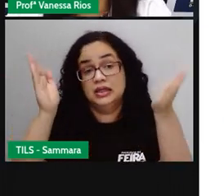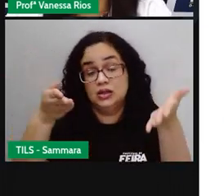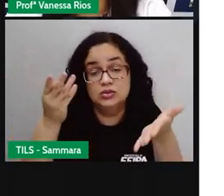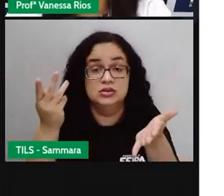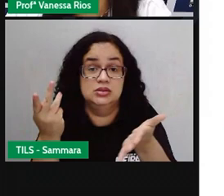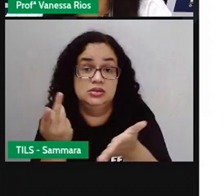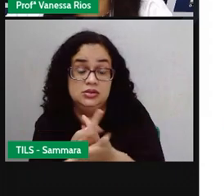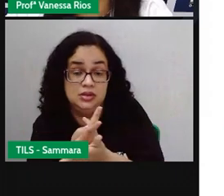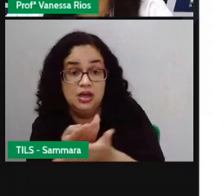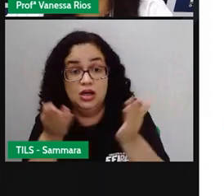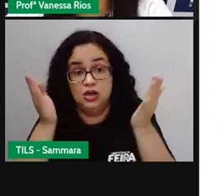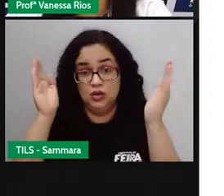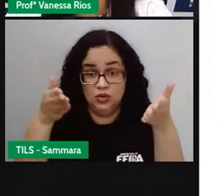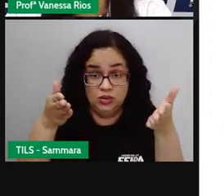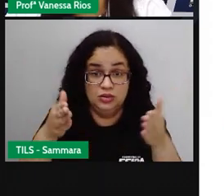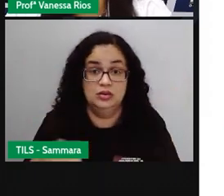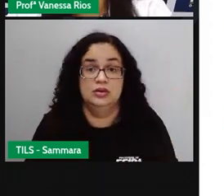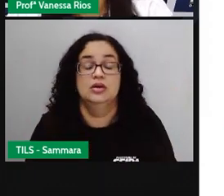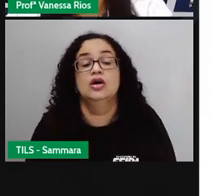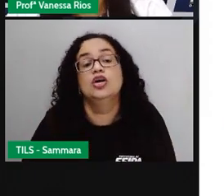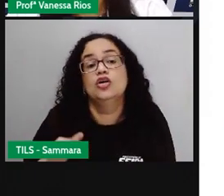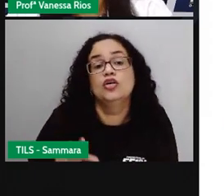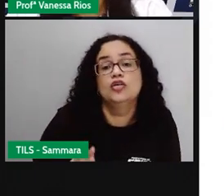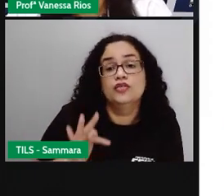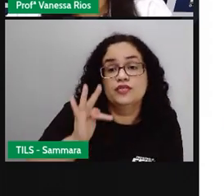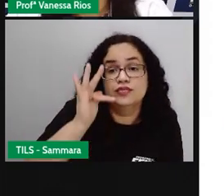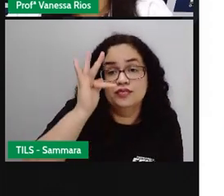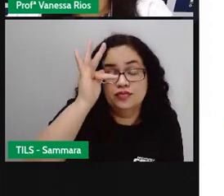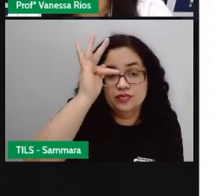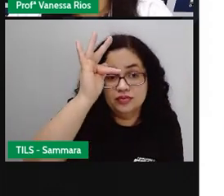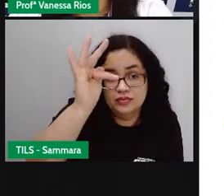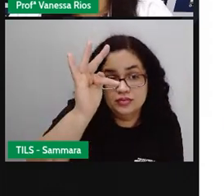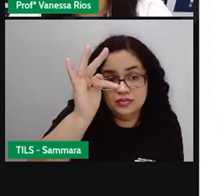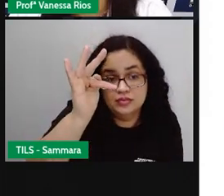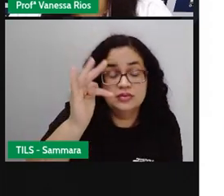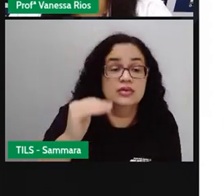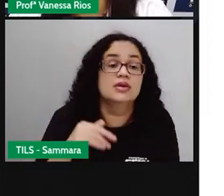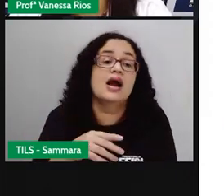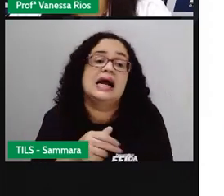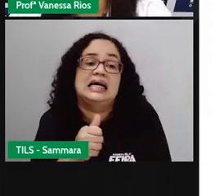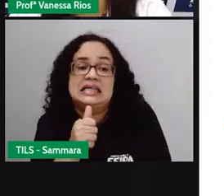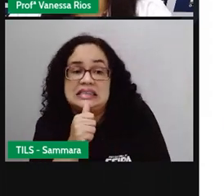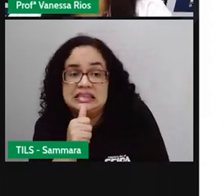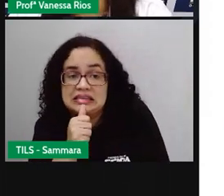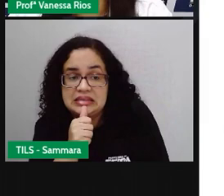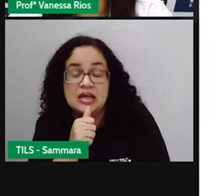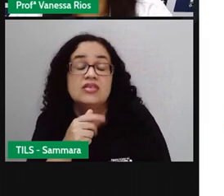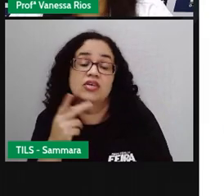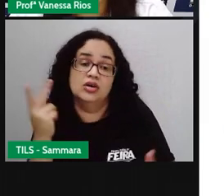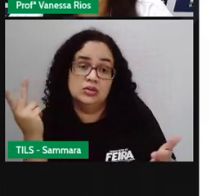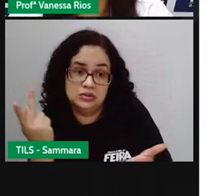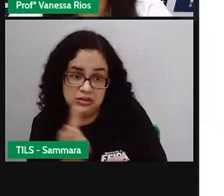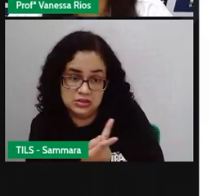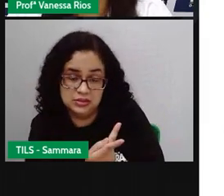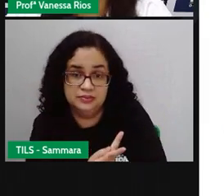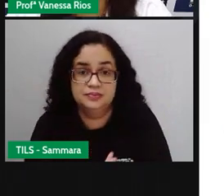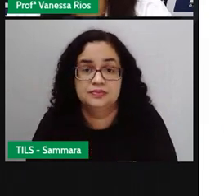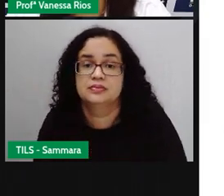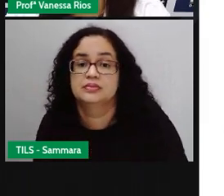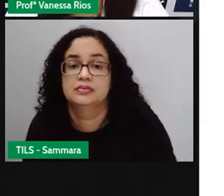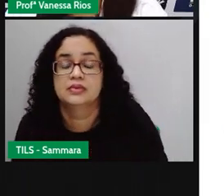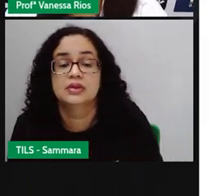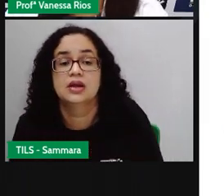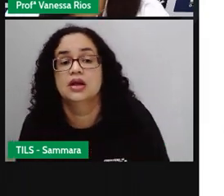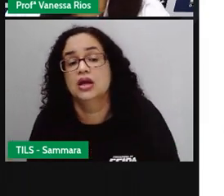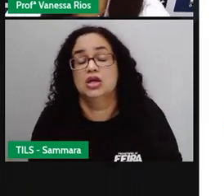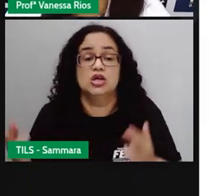acontecendo no momento e futuro indicando as ações que ainda irão acontecer. E